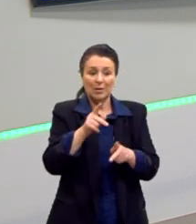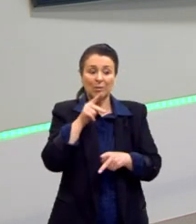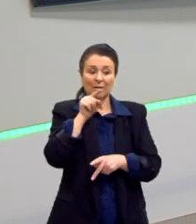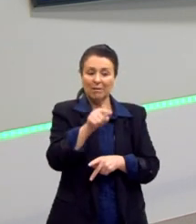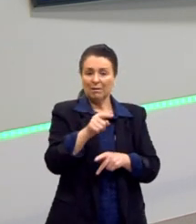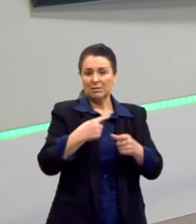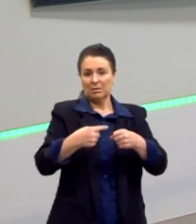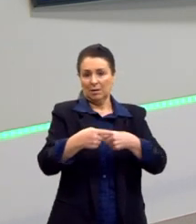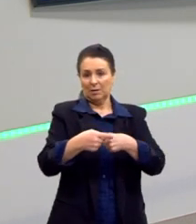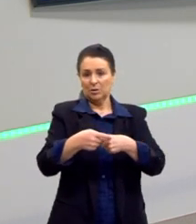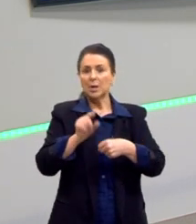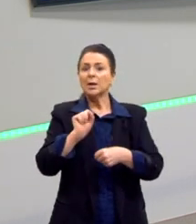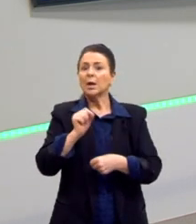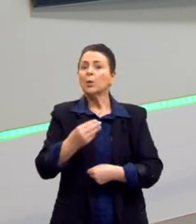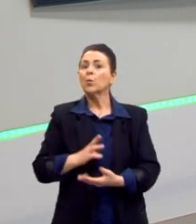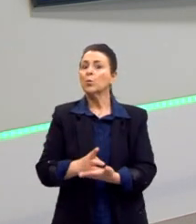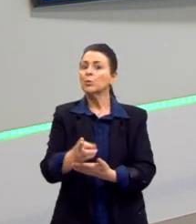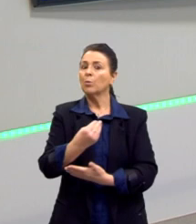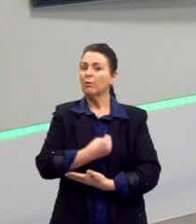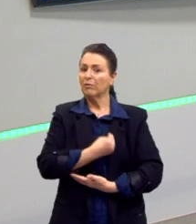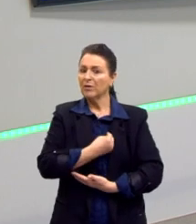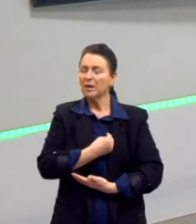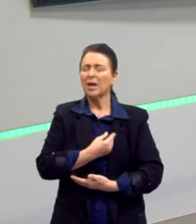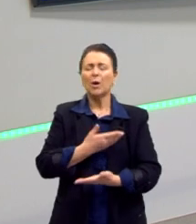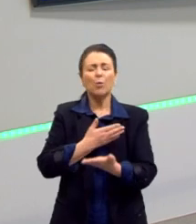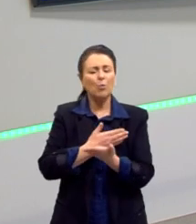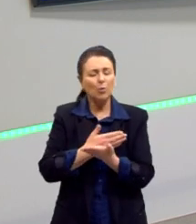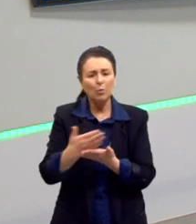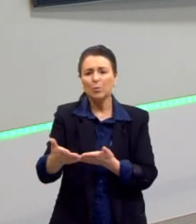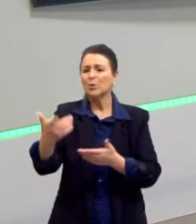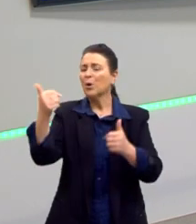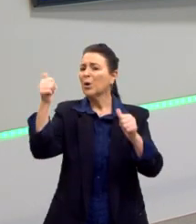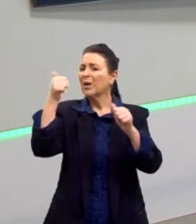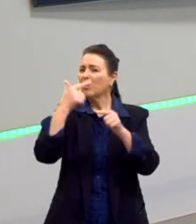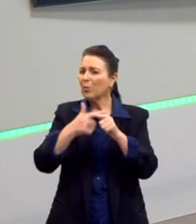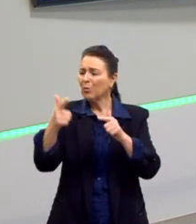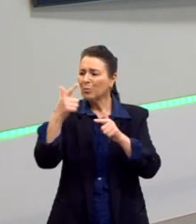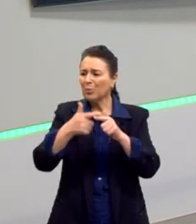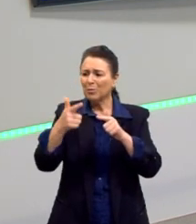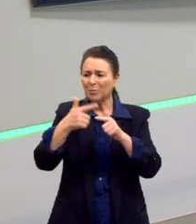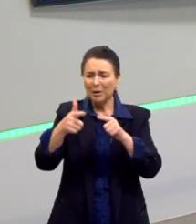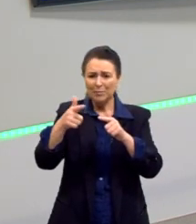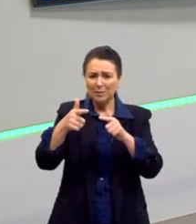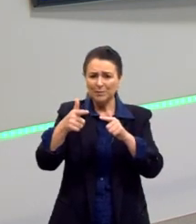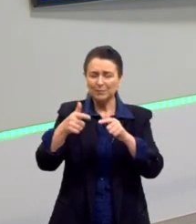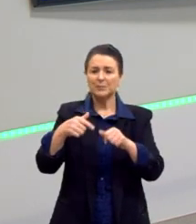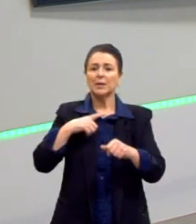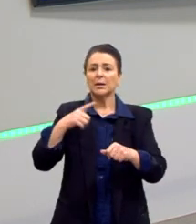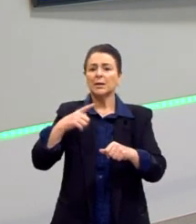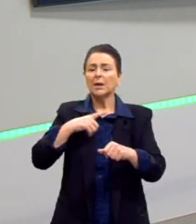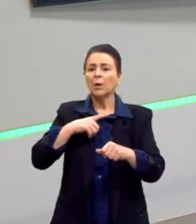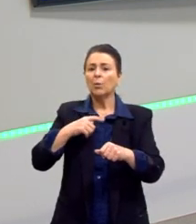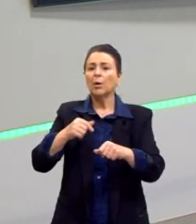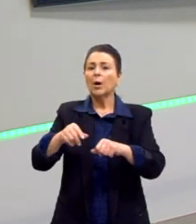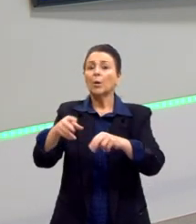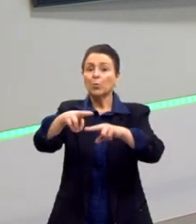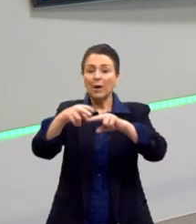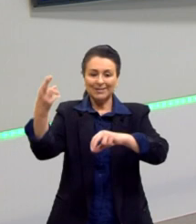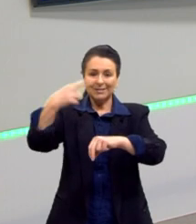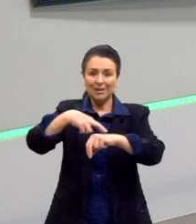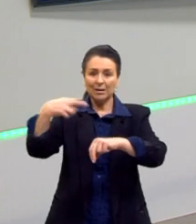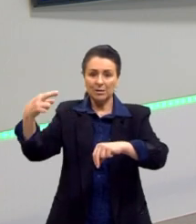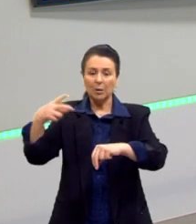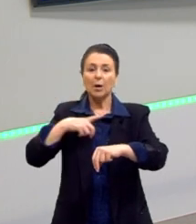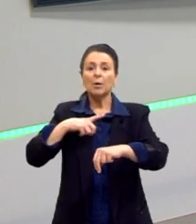sobreviveu ficou com sequelas da radiação. E por muitas gerações, nasceram crianças com problemas de